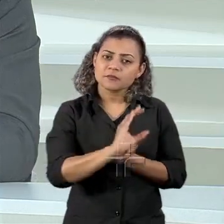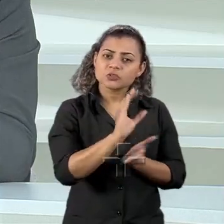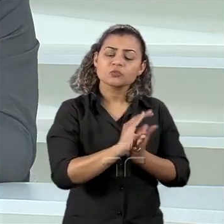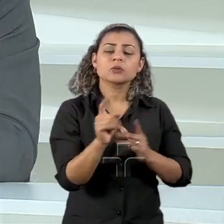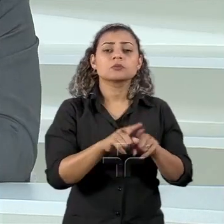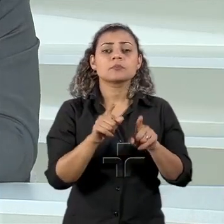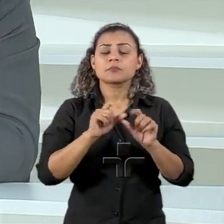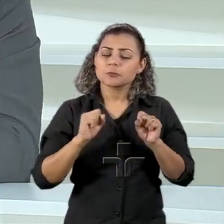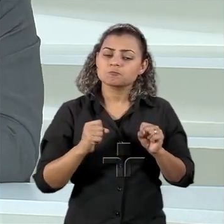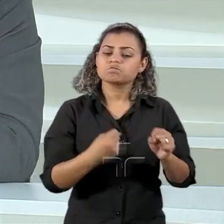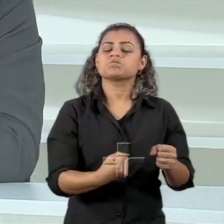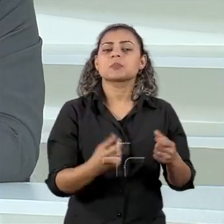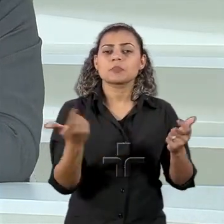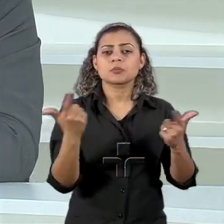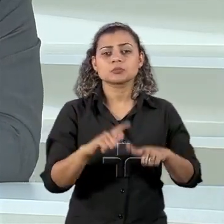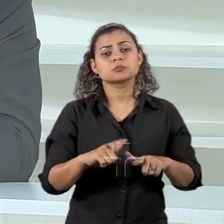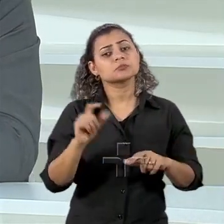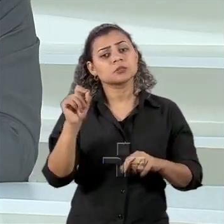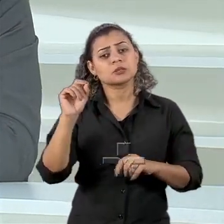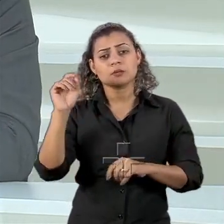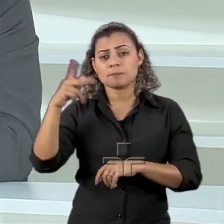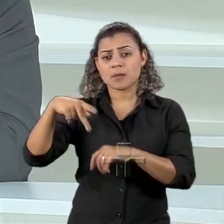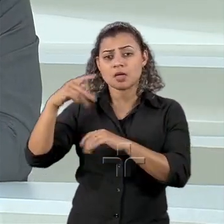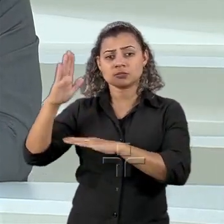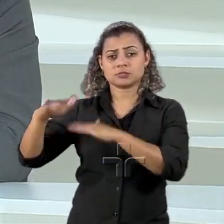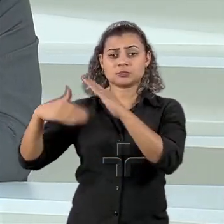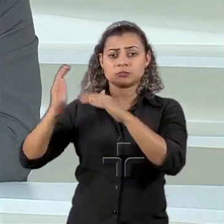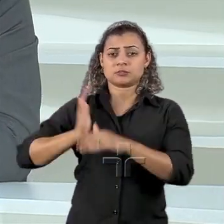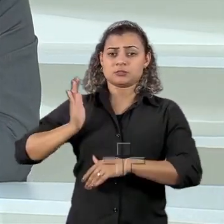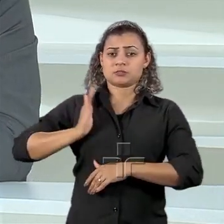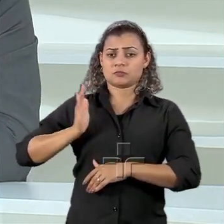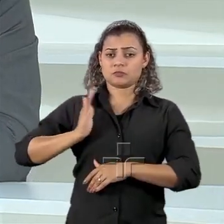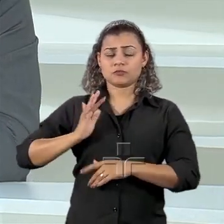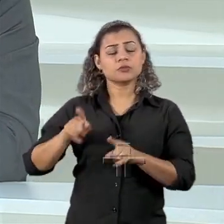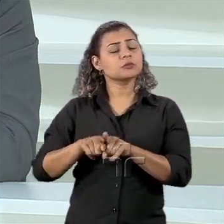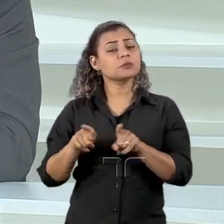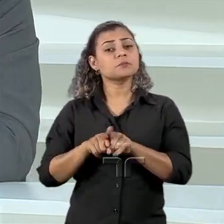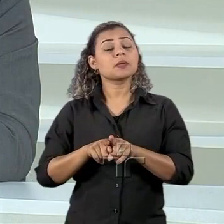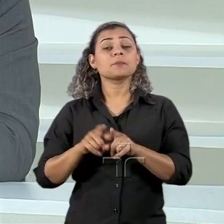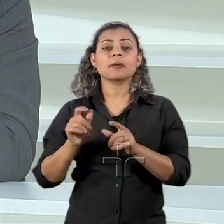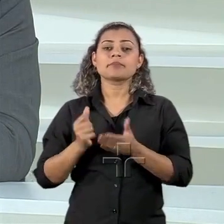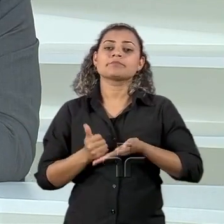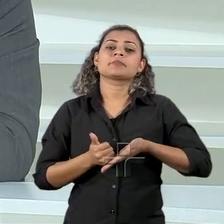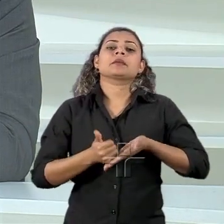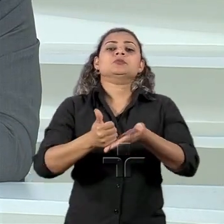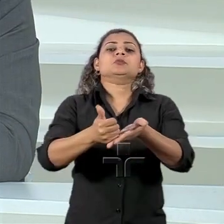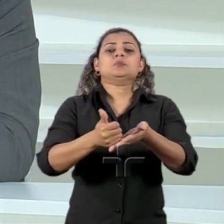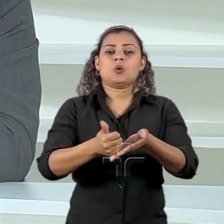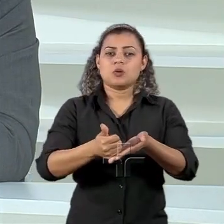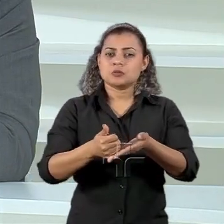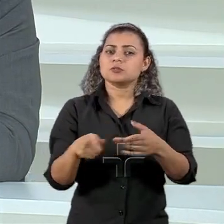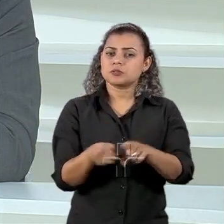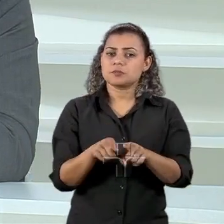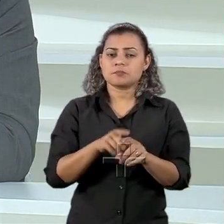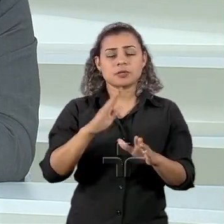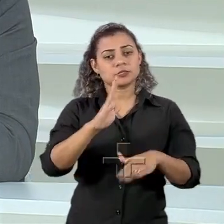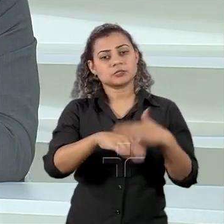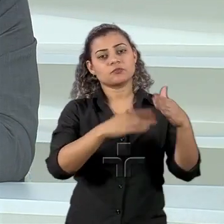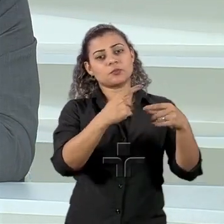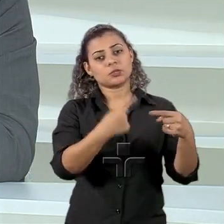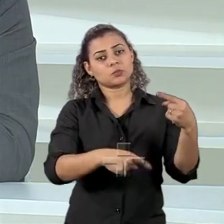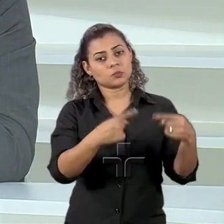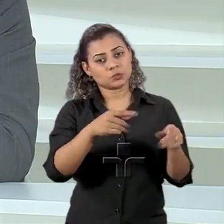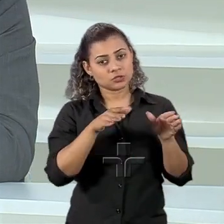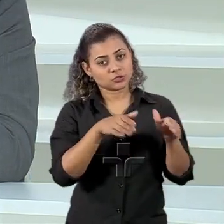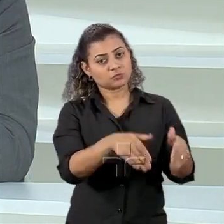para como acontece em países desenvolvidos para dar suporte a subsídios na desenvolvimento de política